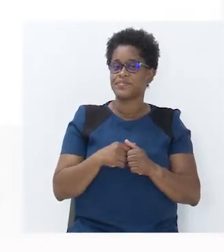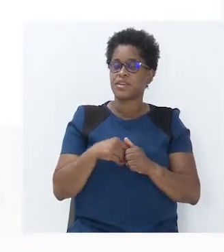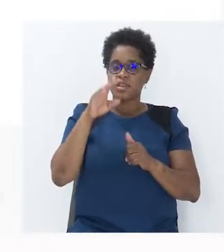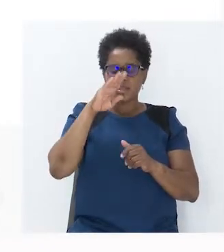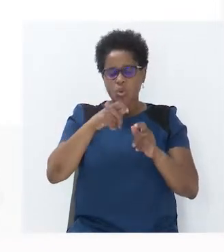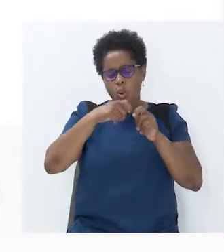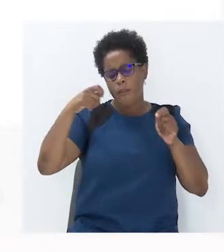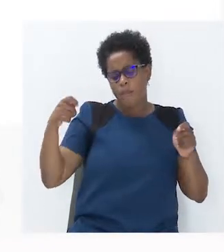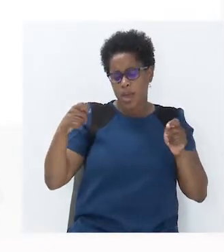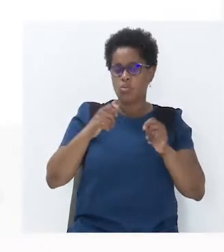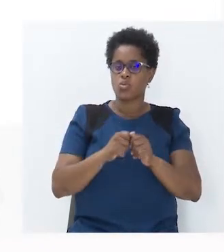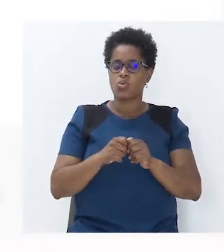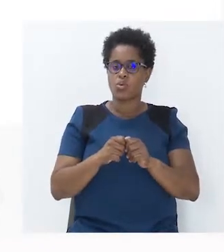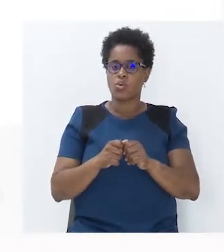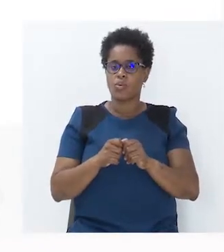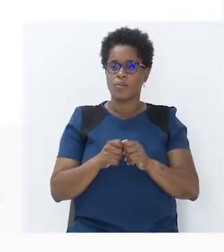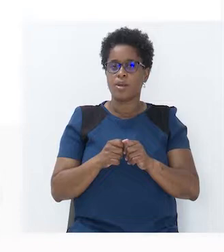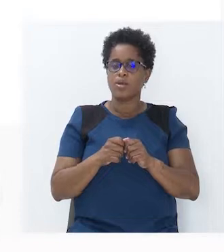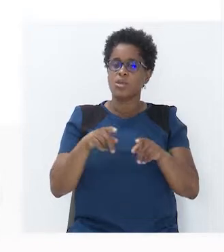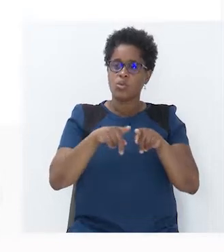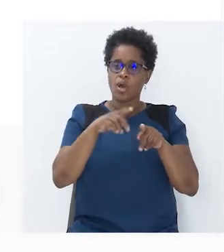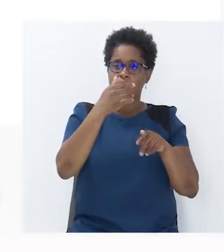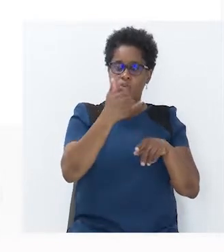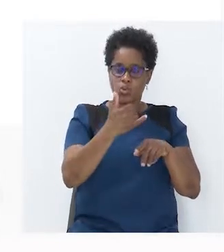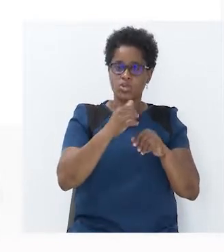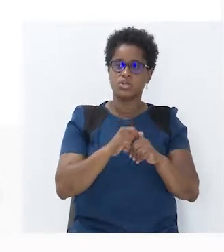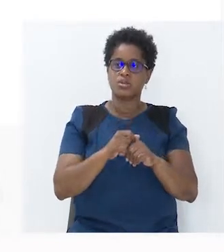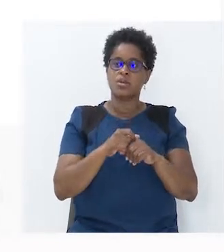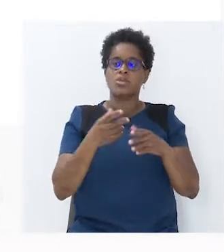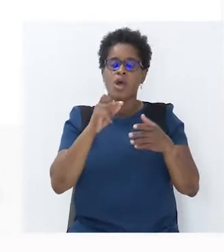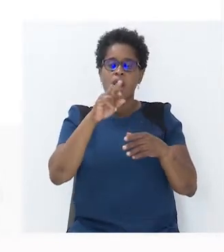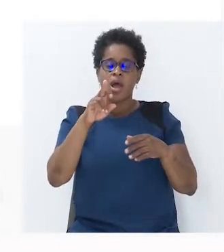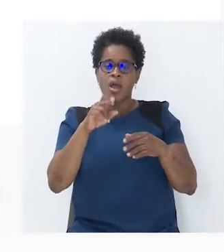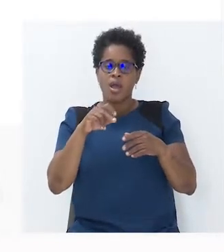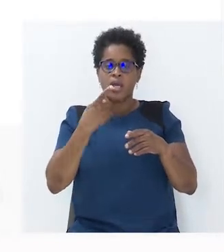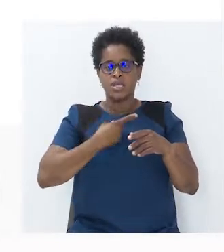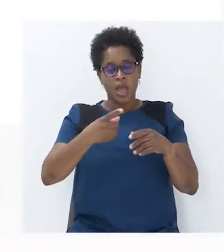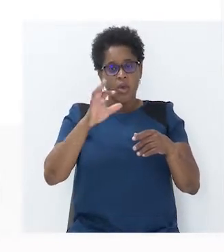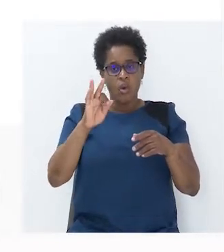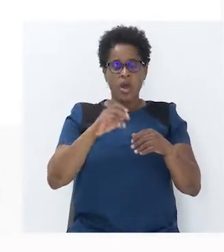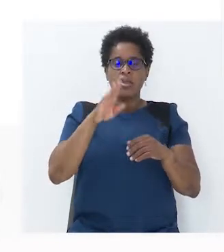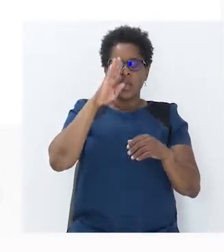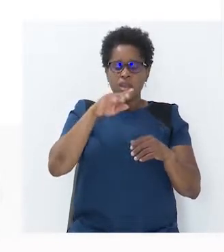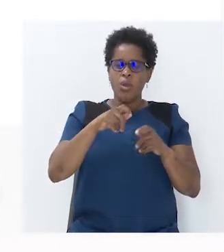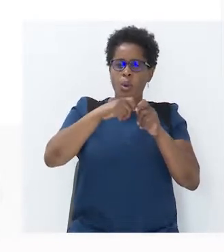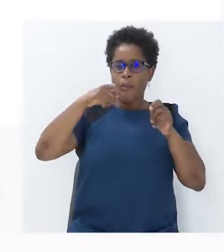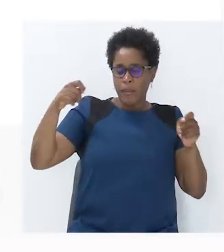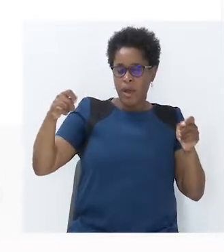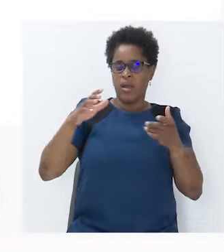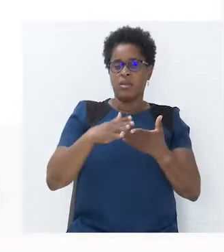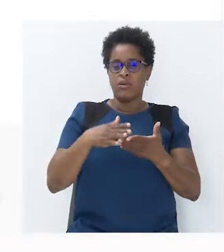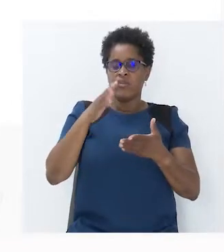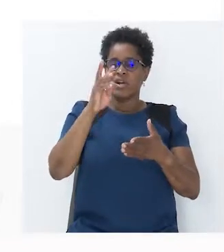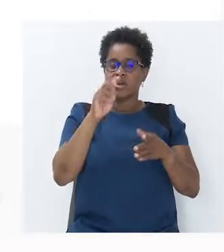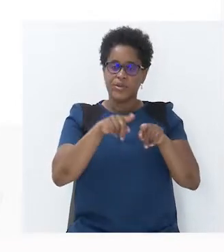o comprimento do seu lado vale 2, então a área será 4. Se o comprimento for